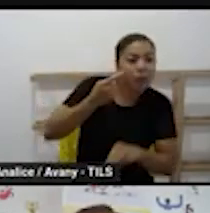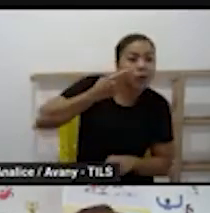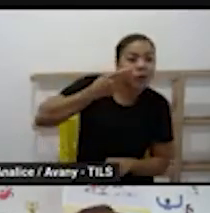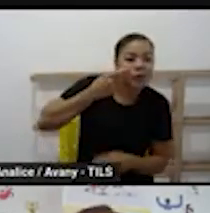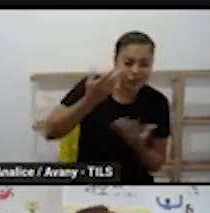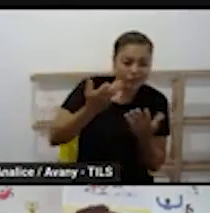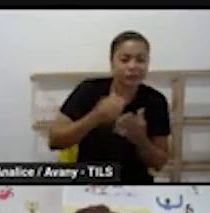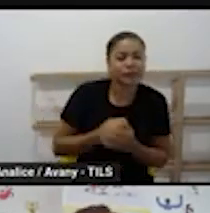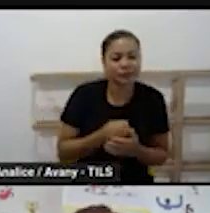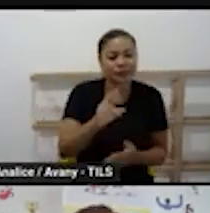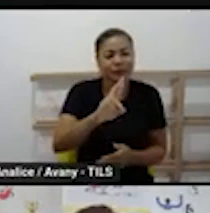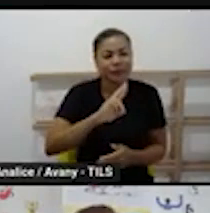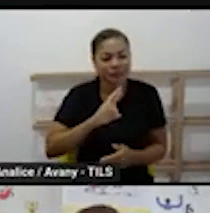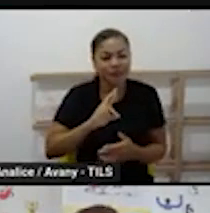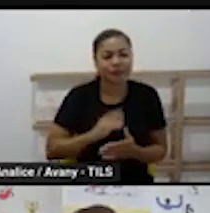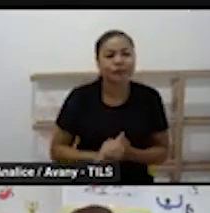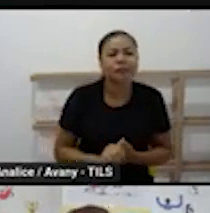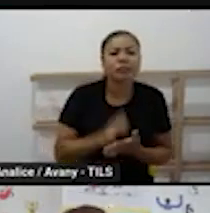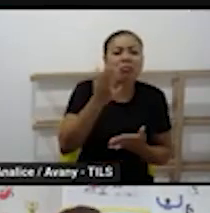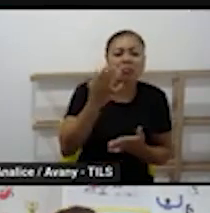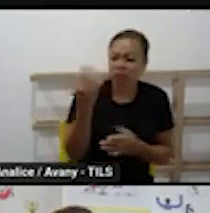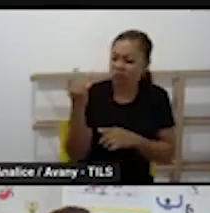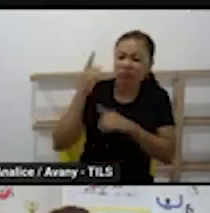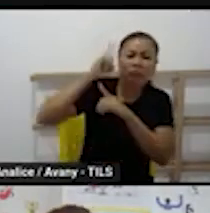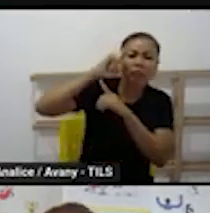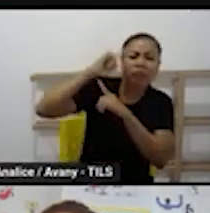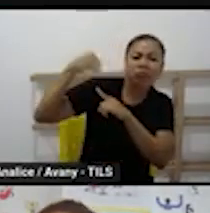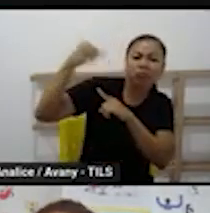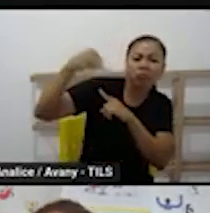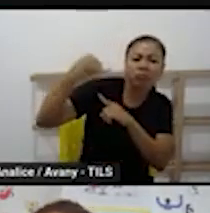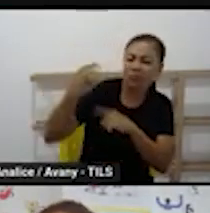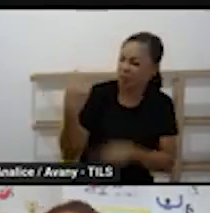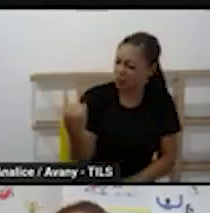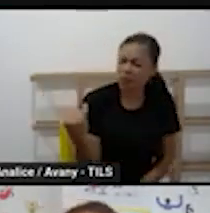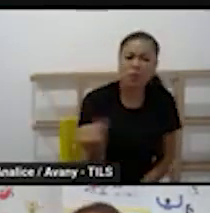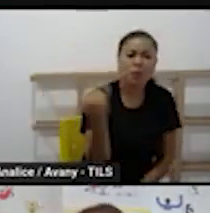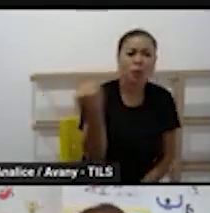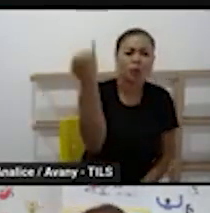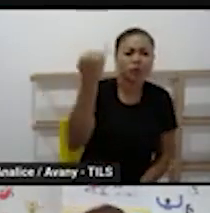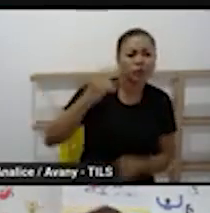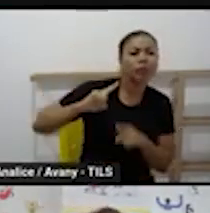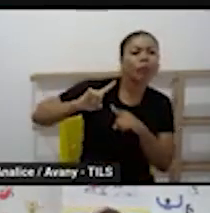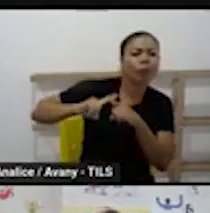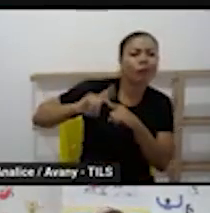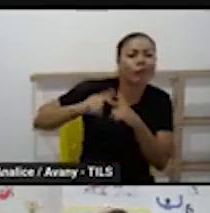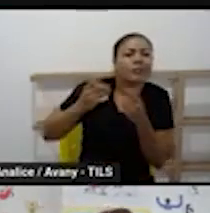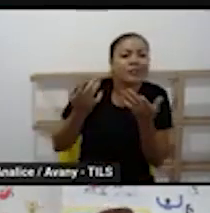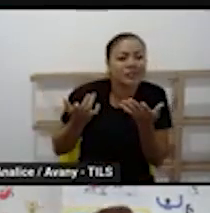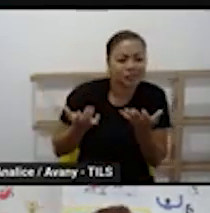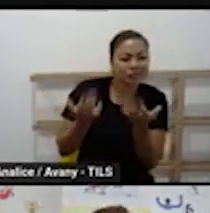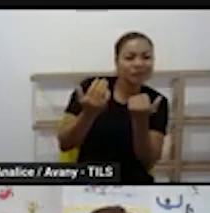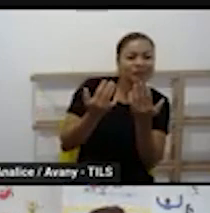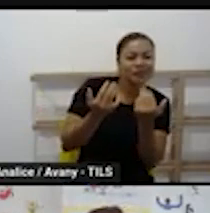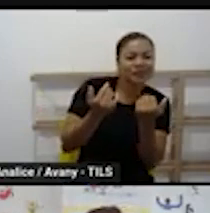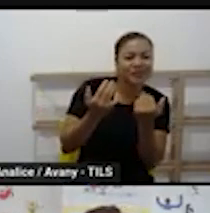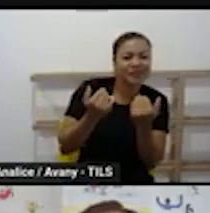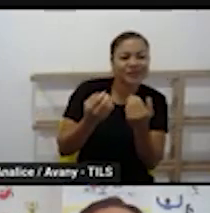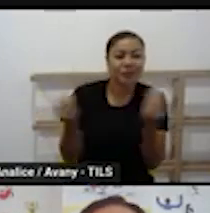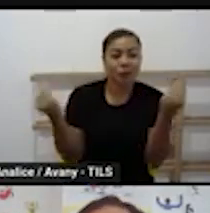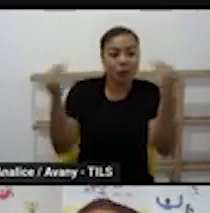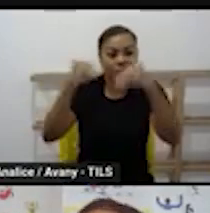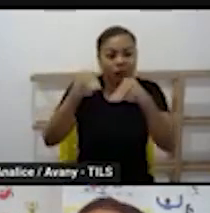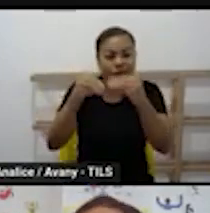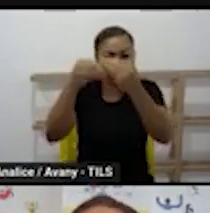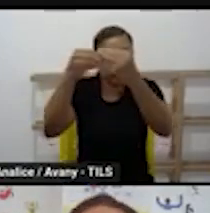Por que a rotina é tão importante na educação infantil? Então, fale aí para mim. Digite aí no chat,